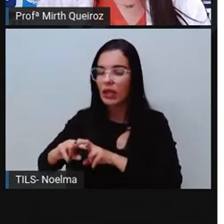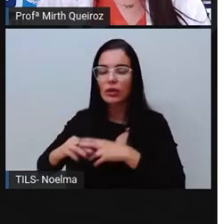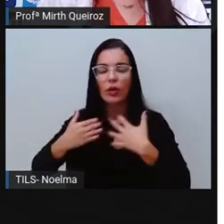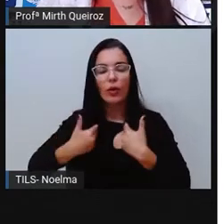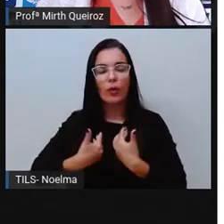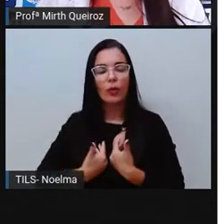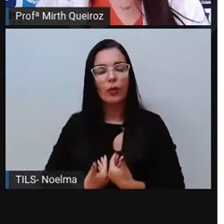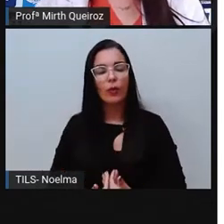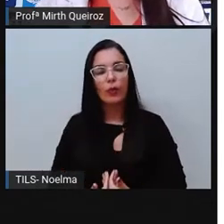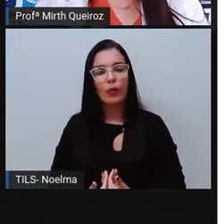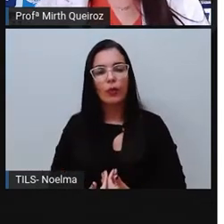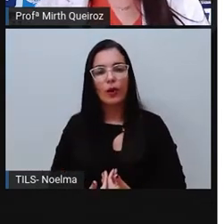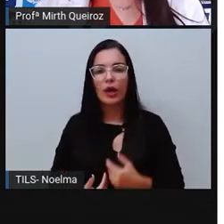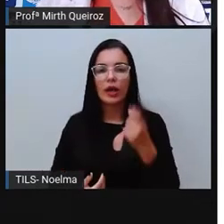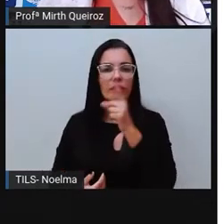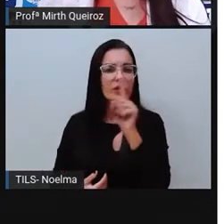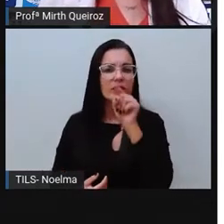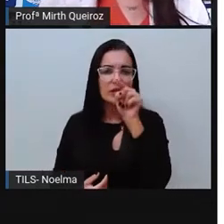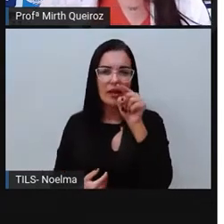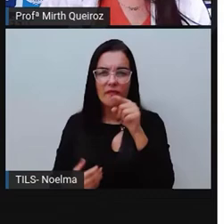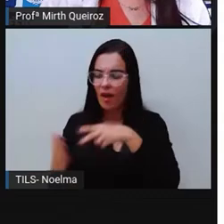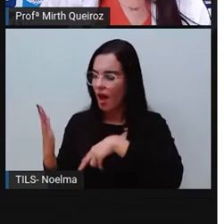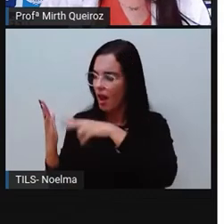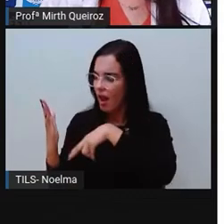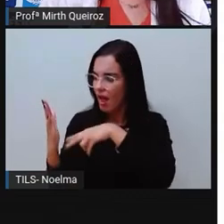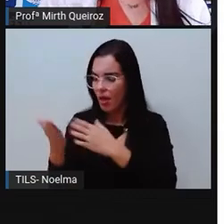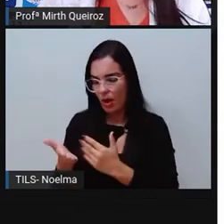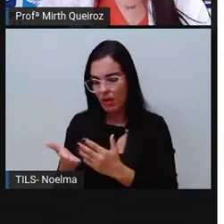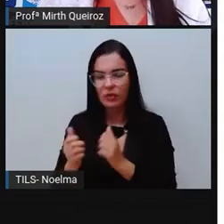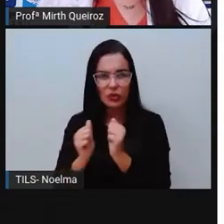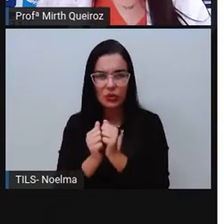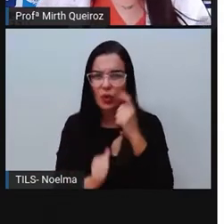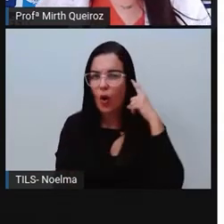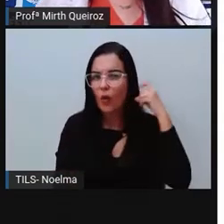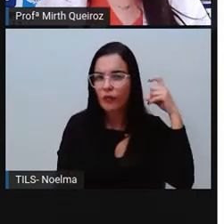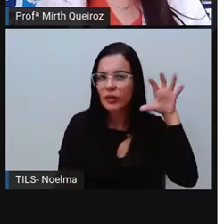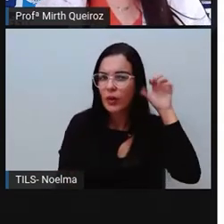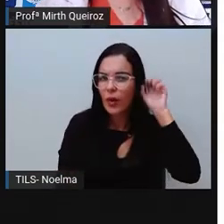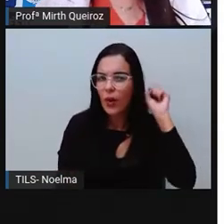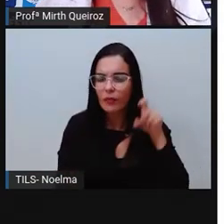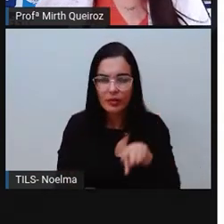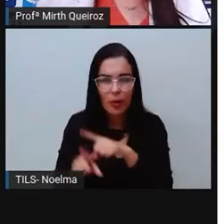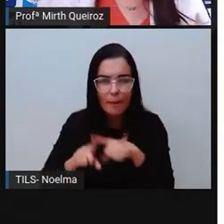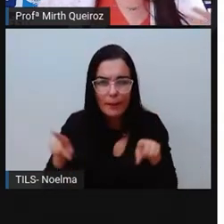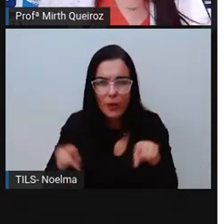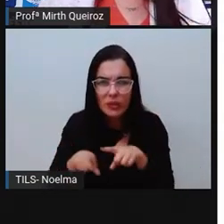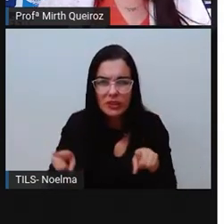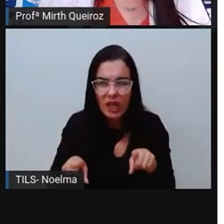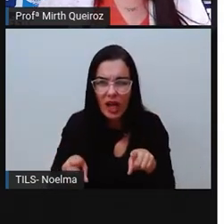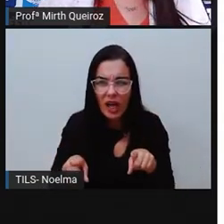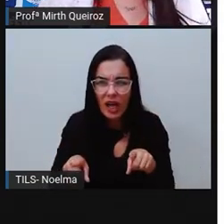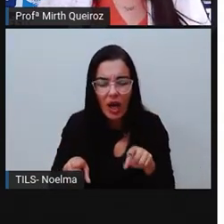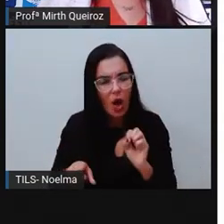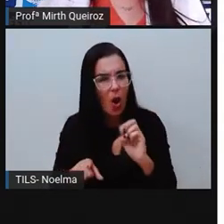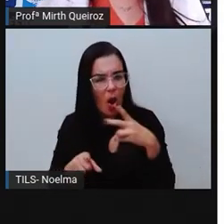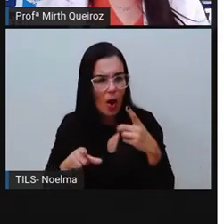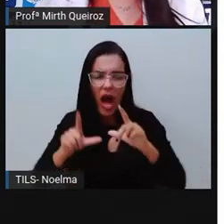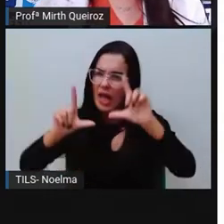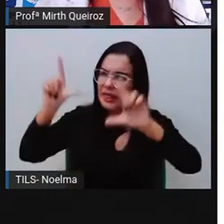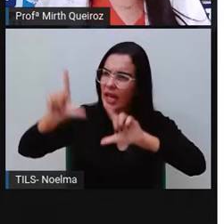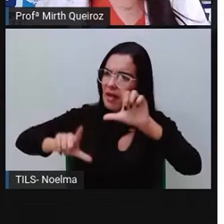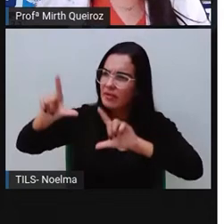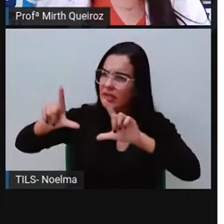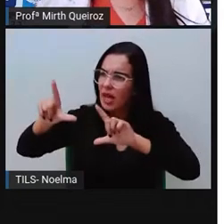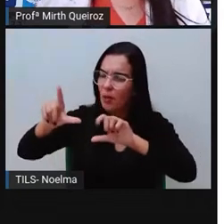ouvindo música ao mesmo tempo, com a televisão ligada no meio de um monte de criança ali brincando, fazendo barulho,